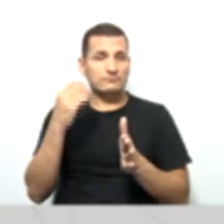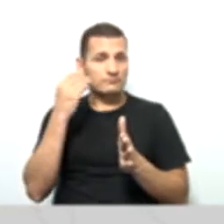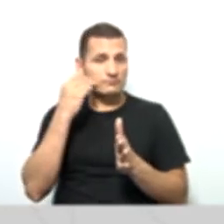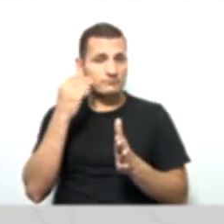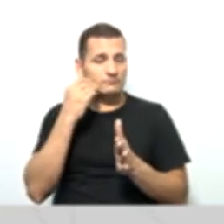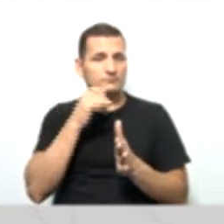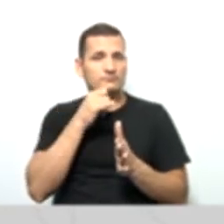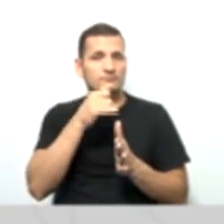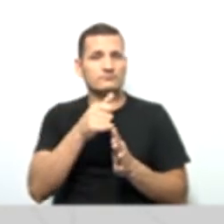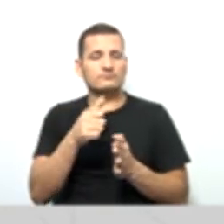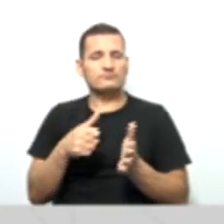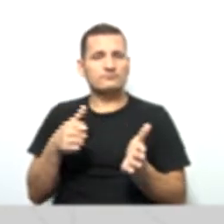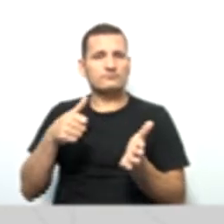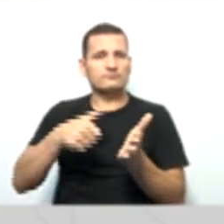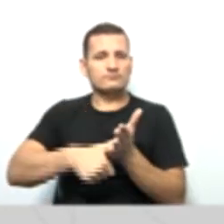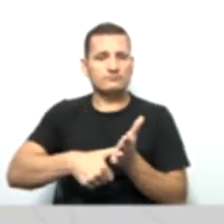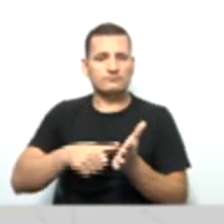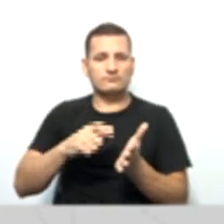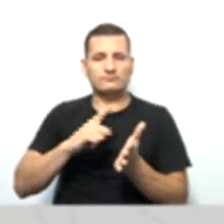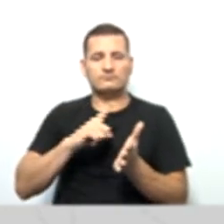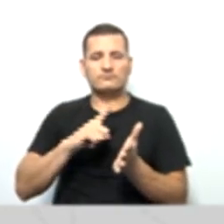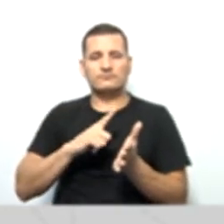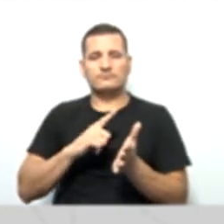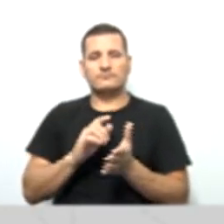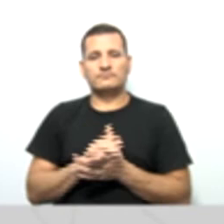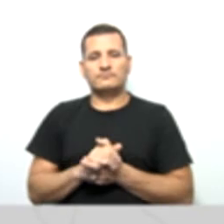estão como. se eles estão